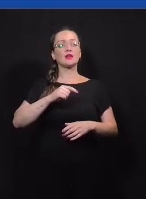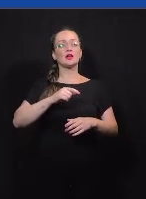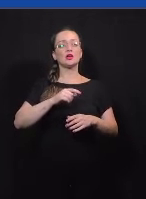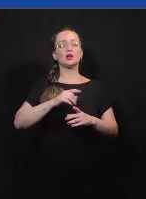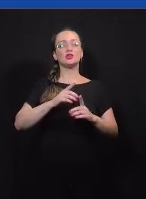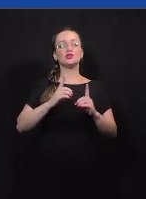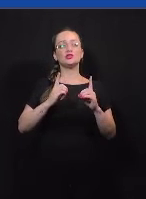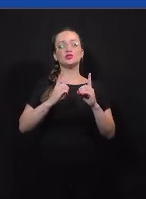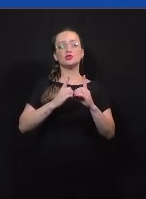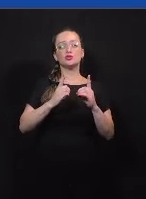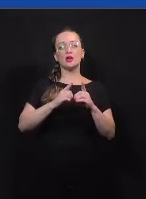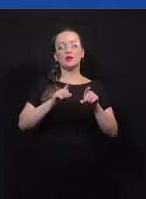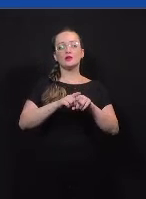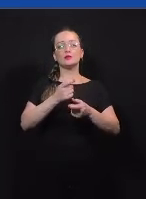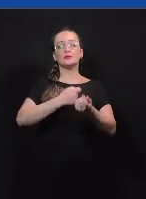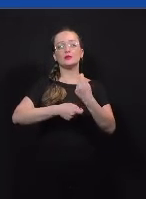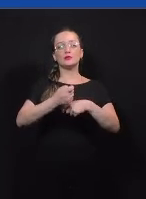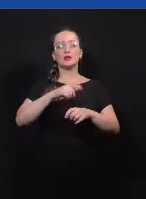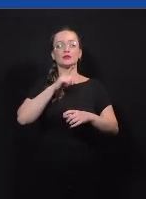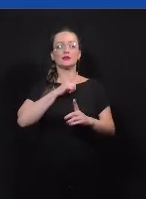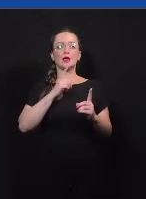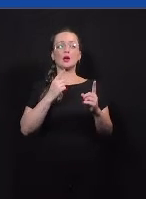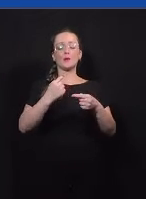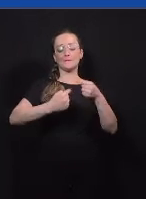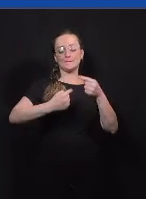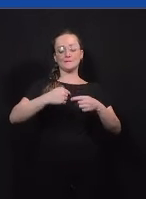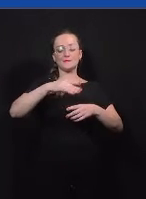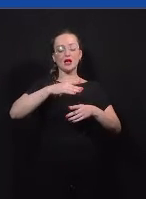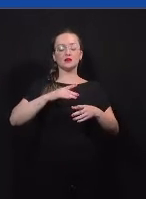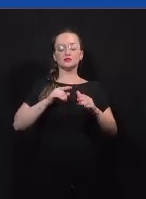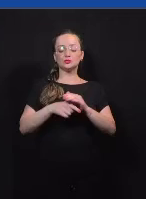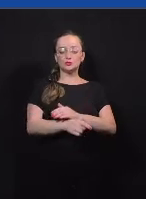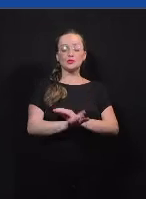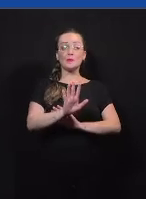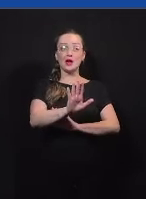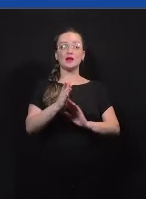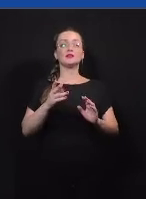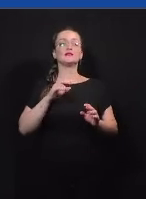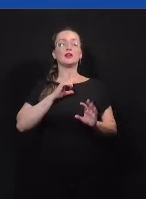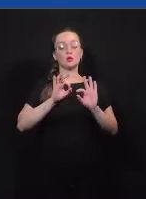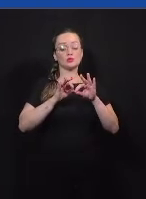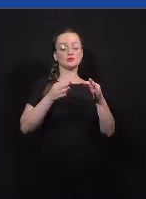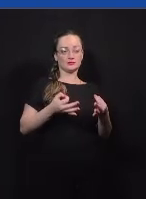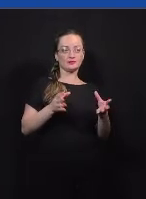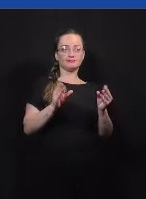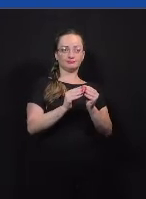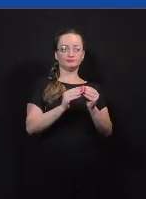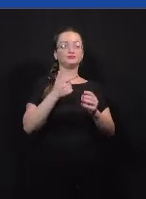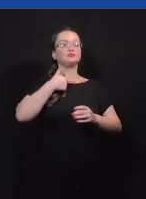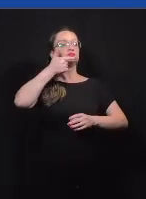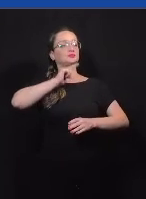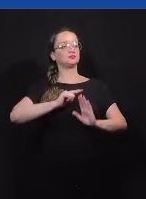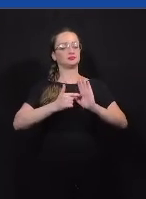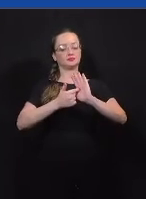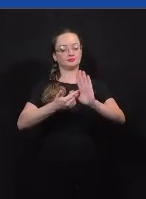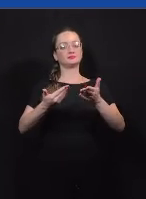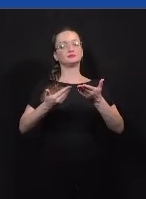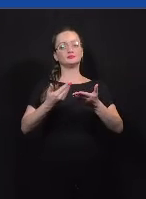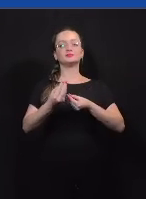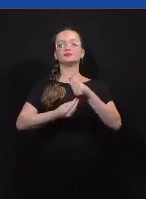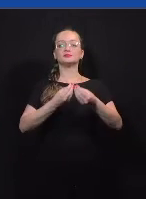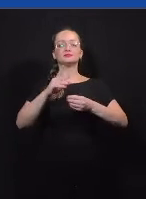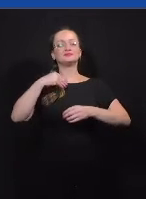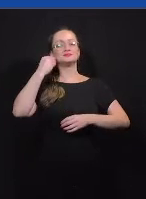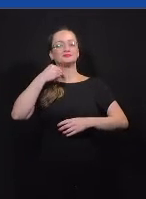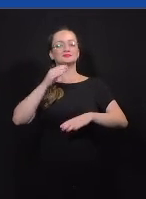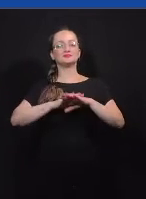ilustrativos, né? A gente tem um debate mais complexo, mais alongado, mas a gente deu uma simplificada para que a gente consiga mostrar um pouco como é a experiência